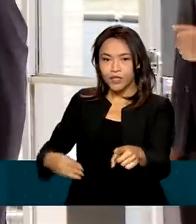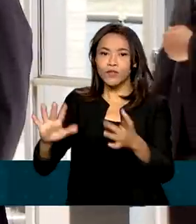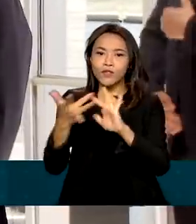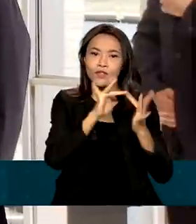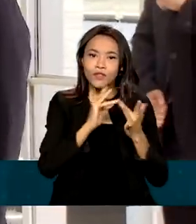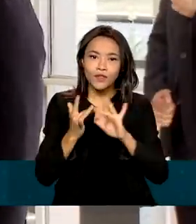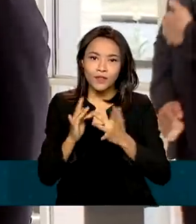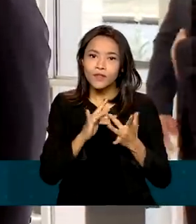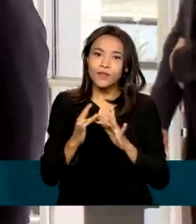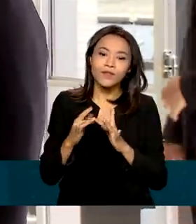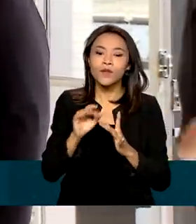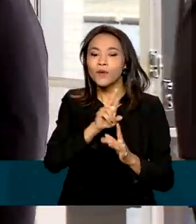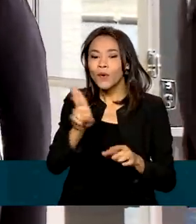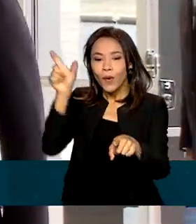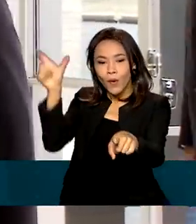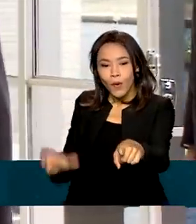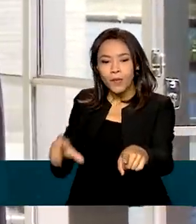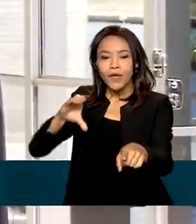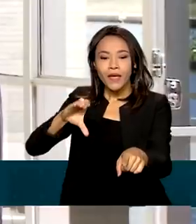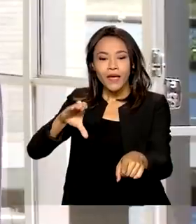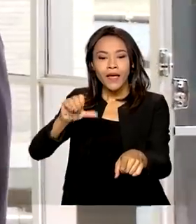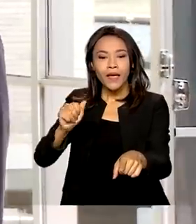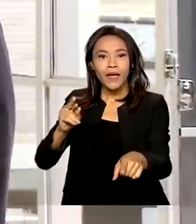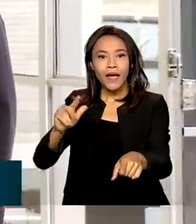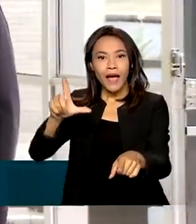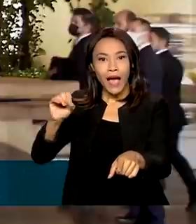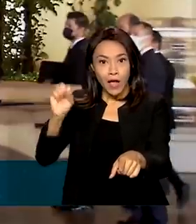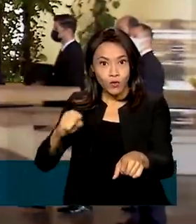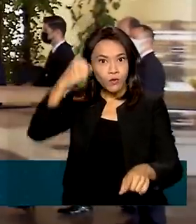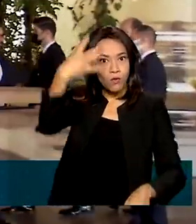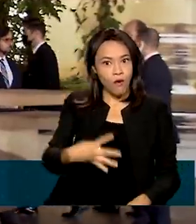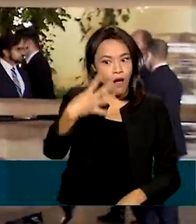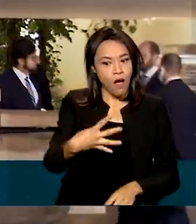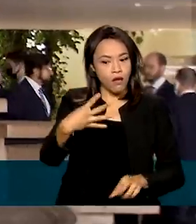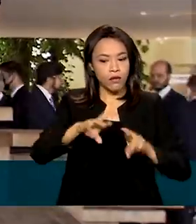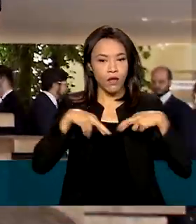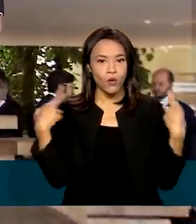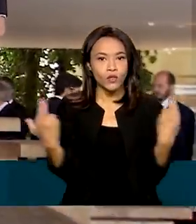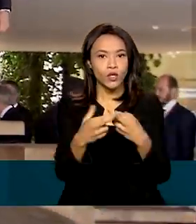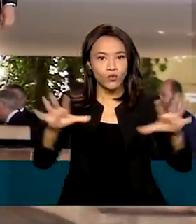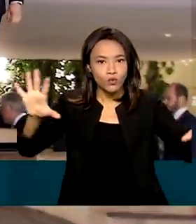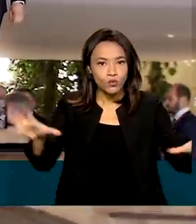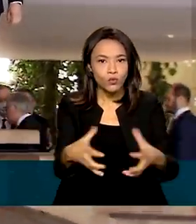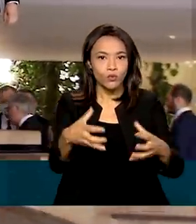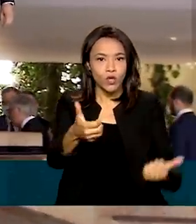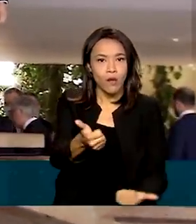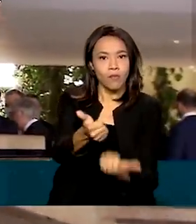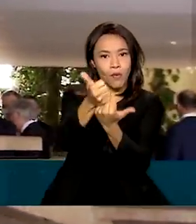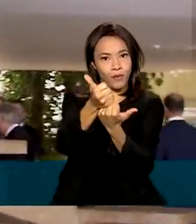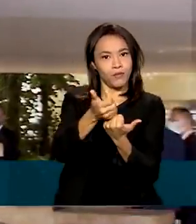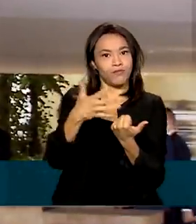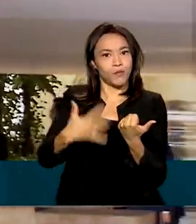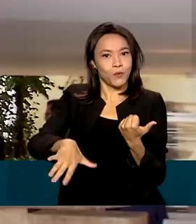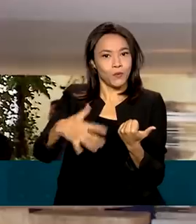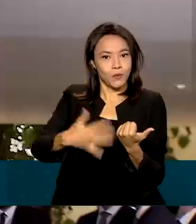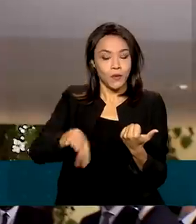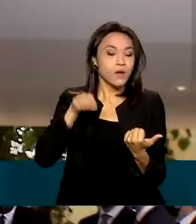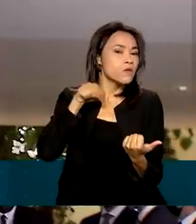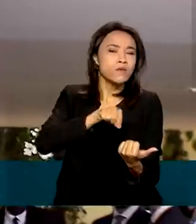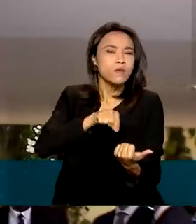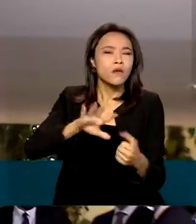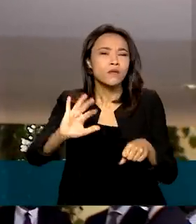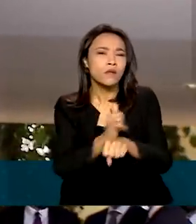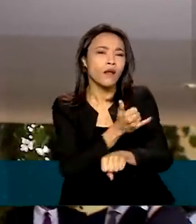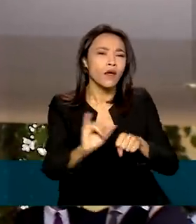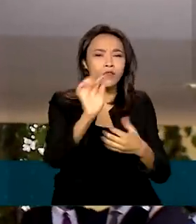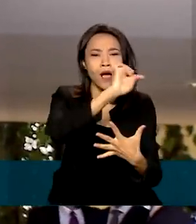Carlos França. Junto, eles presidiram a quarta reunião da Comissão de Cooperação do Alto Nível, um mecanismo